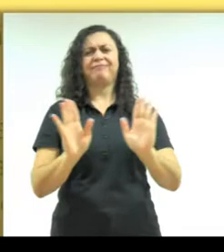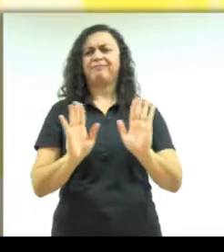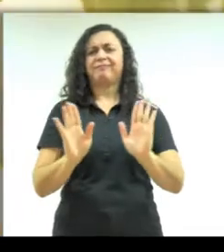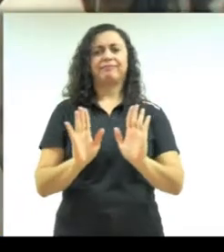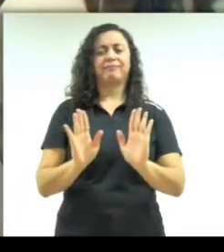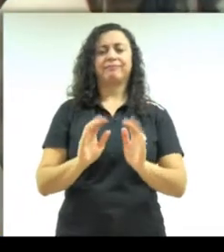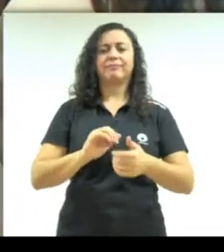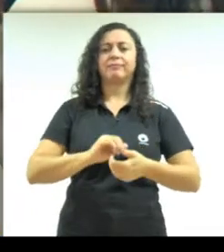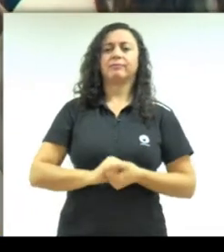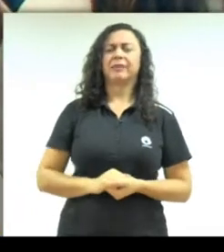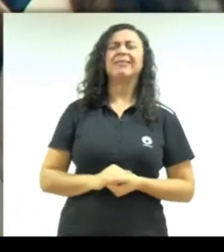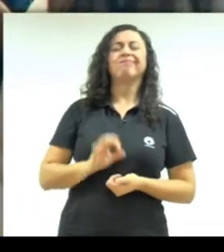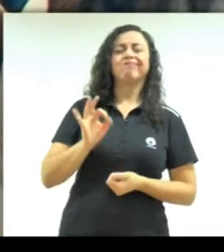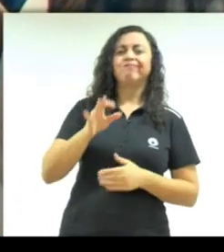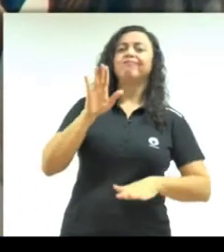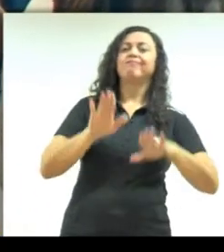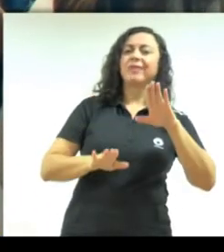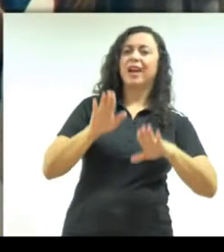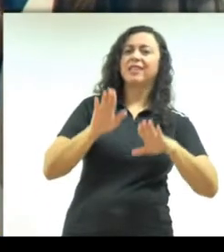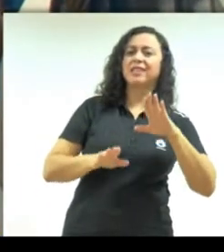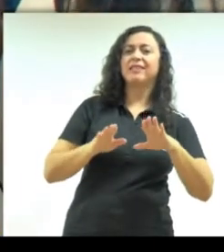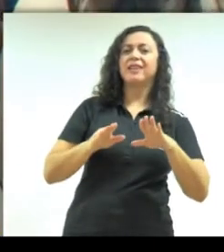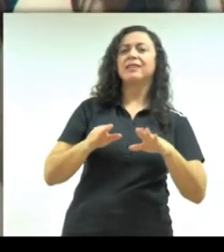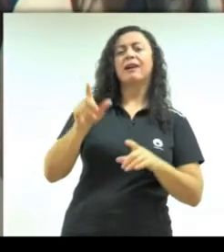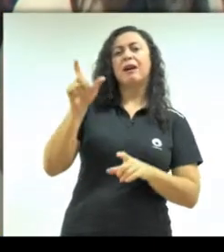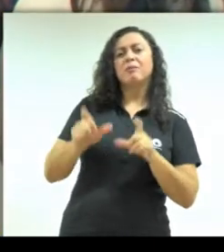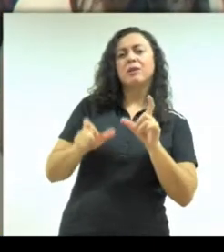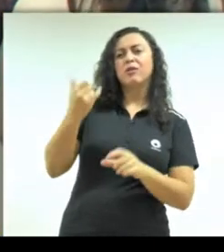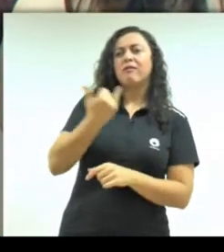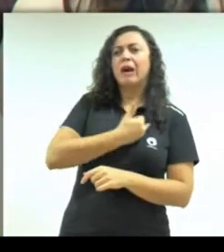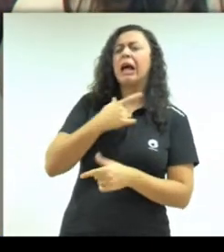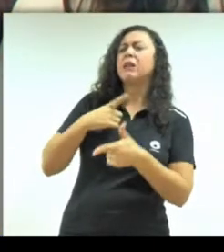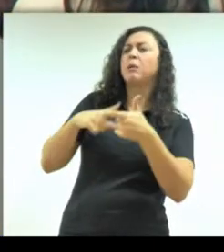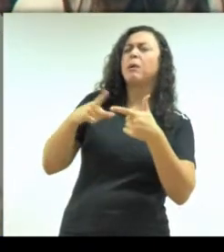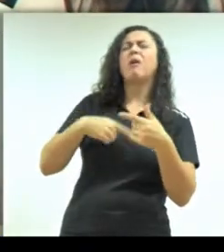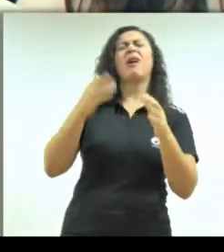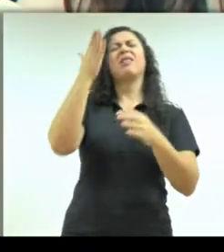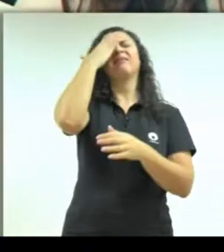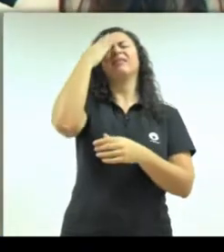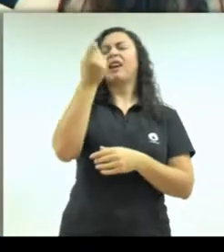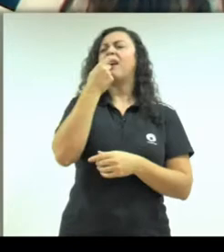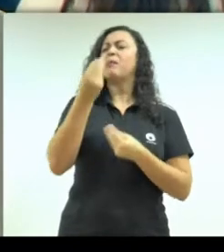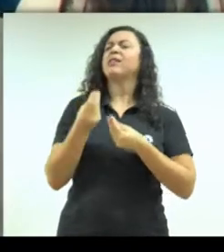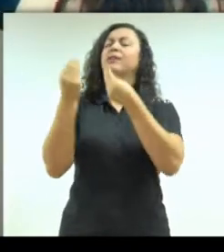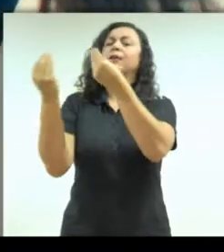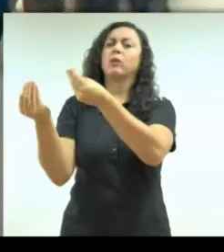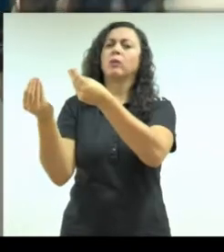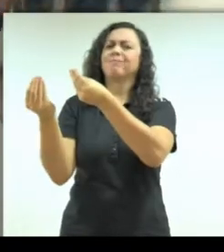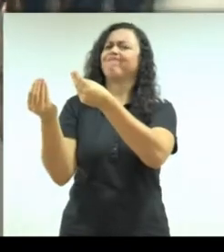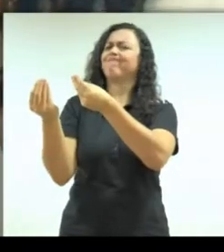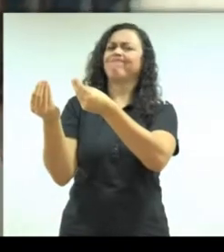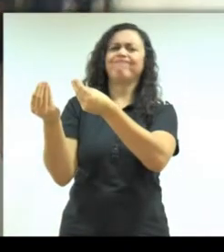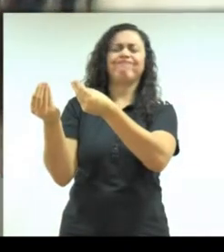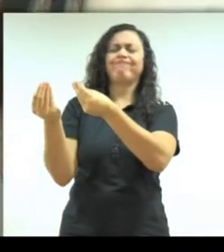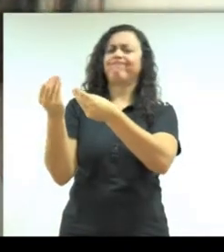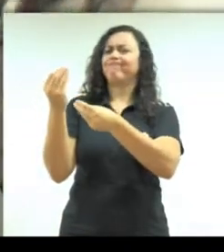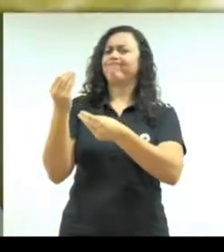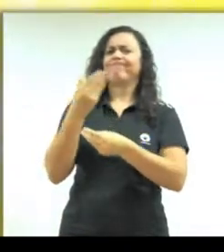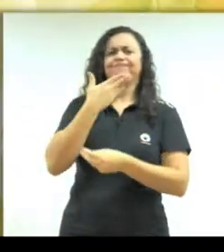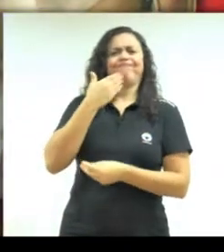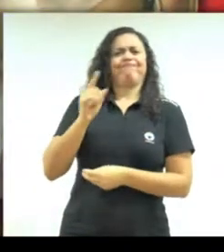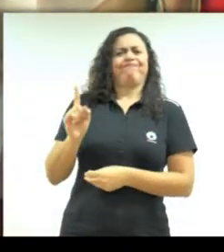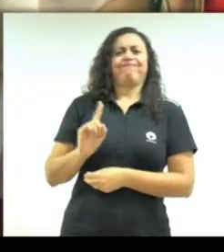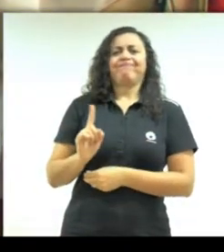Muitas vezes a gente ouve de estar com um probleminha e a gente fala, toma tal medicamento. E isso não é